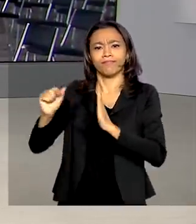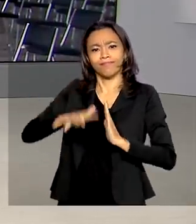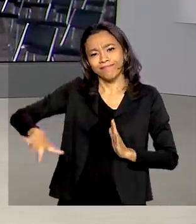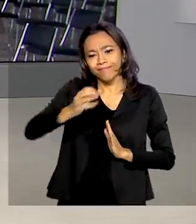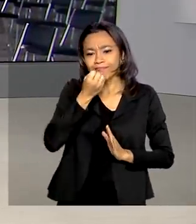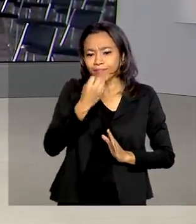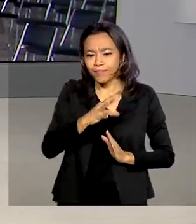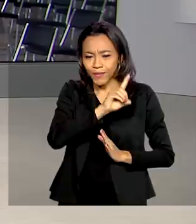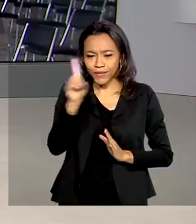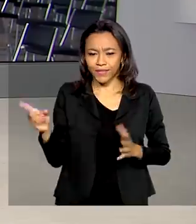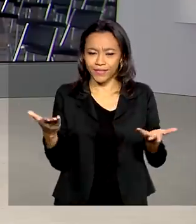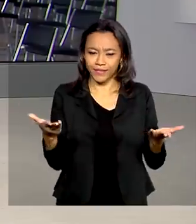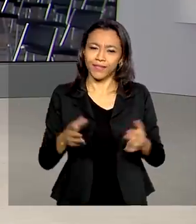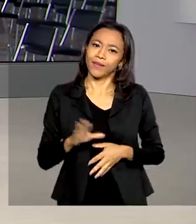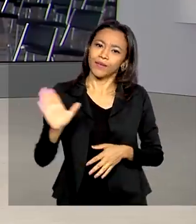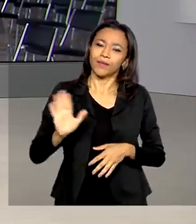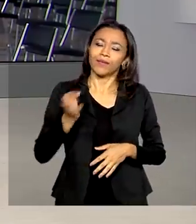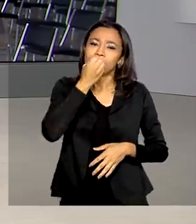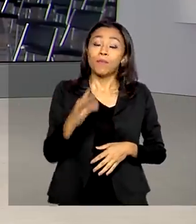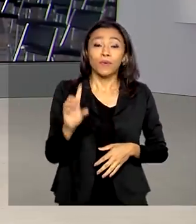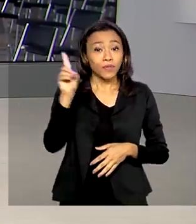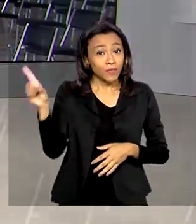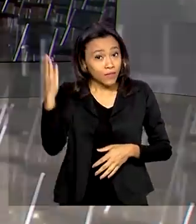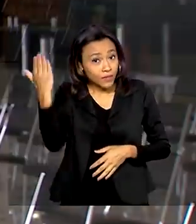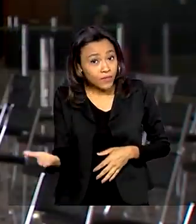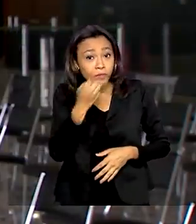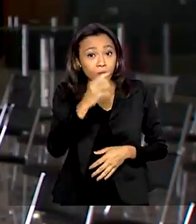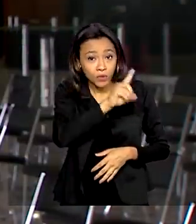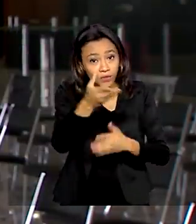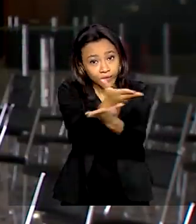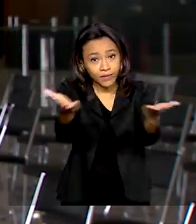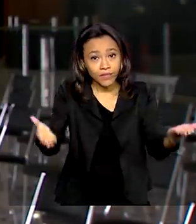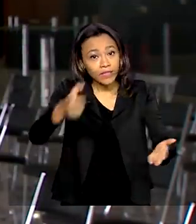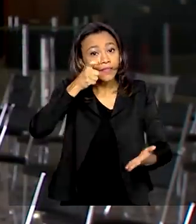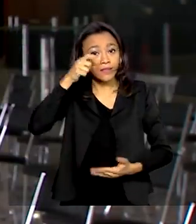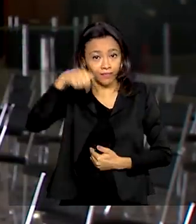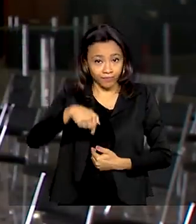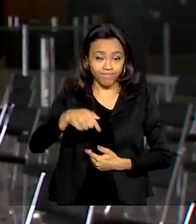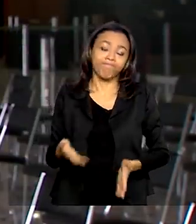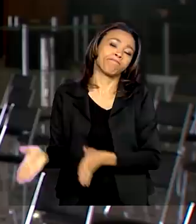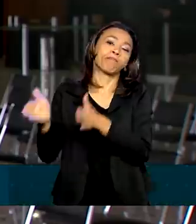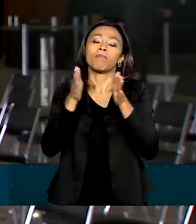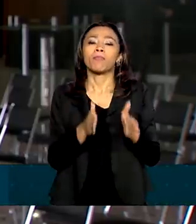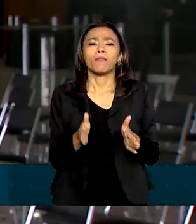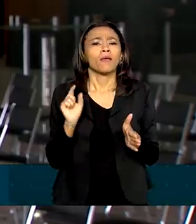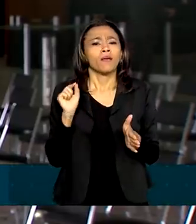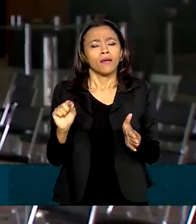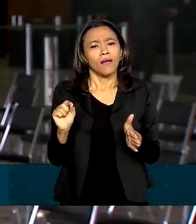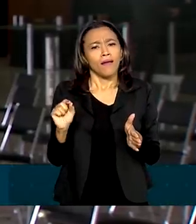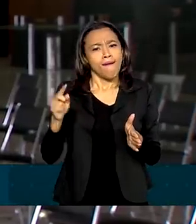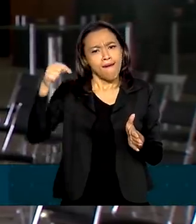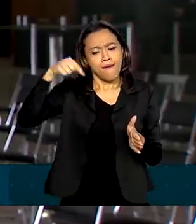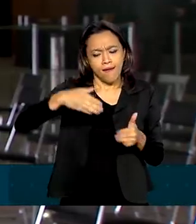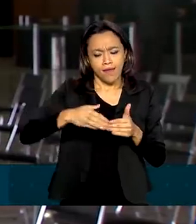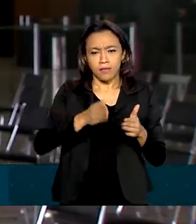bom dia. Oi, Renata. Bom dia para você. Bom dia para você que acompanha a TV Brasil. É isso aí, mas olha só, Renata. Essa